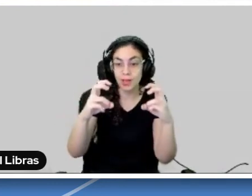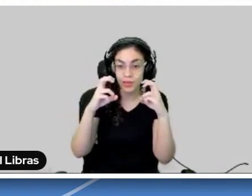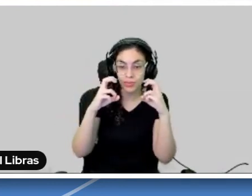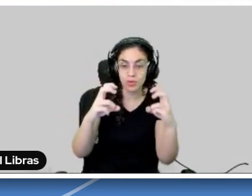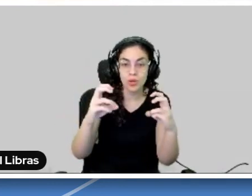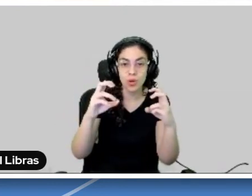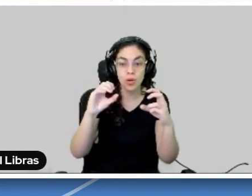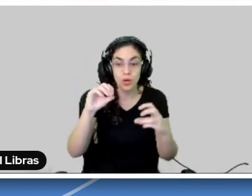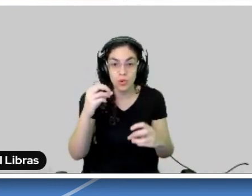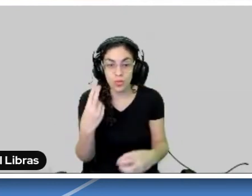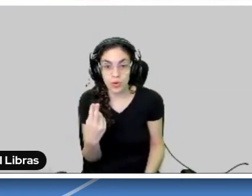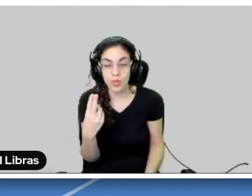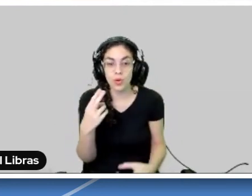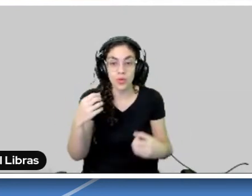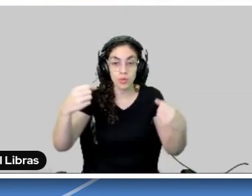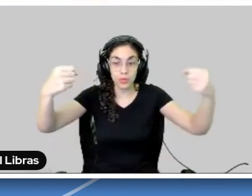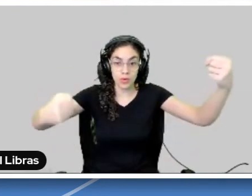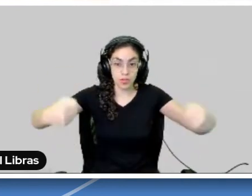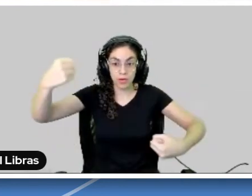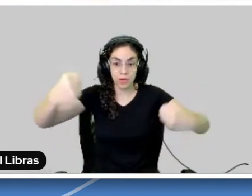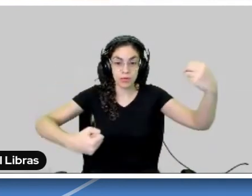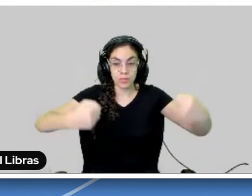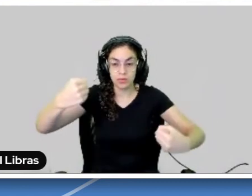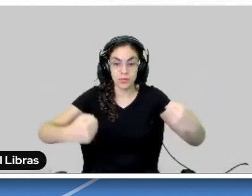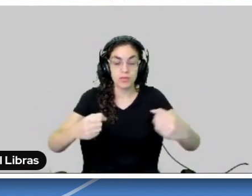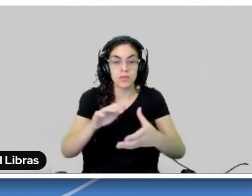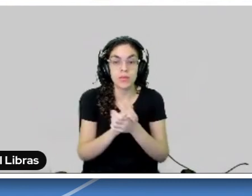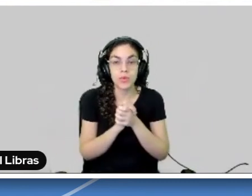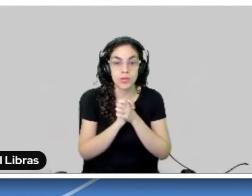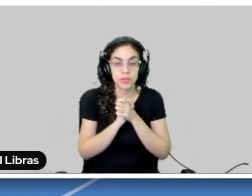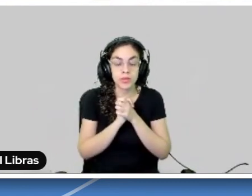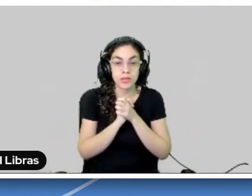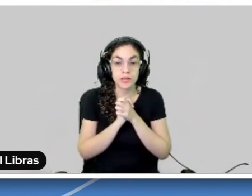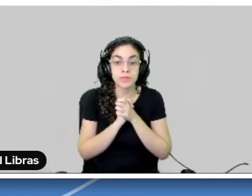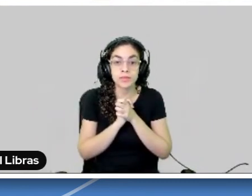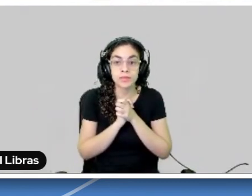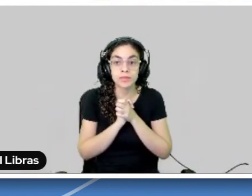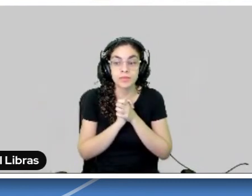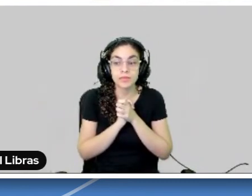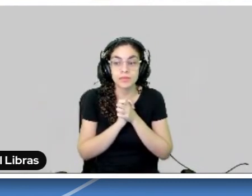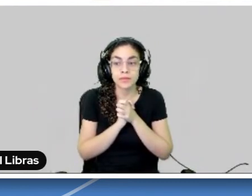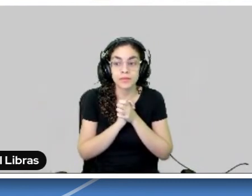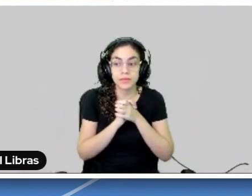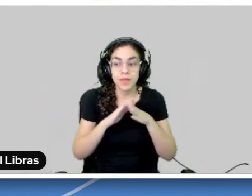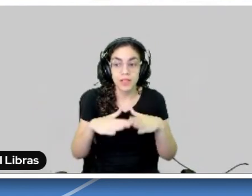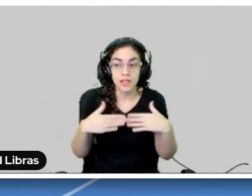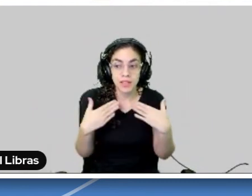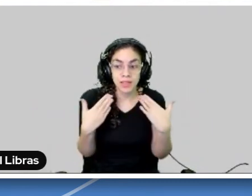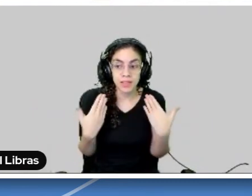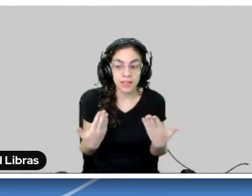terminais multimodais de ônibus interestaduais e metrô. E eles, geralmente, ou estão